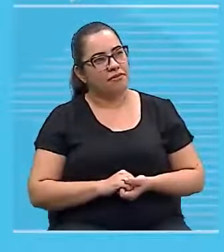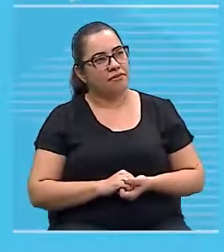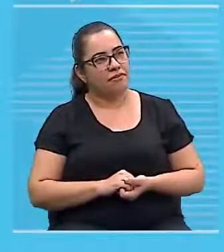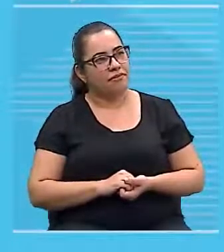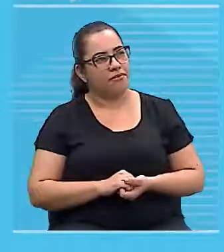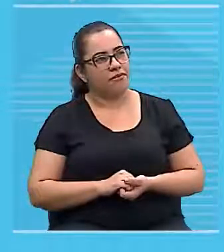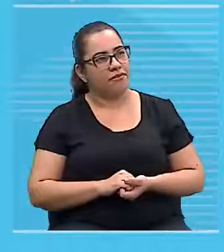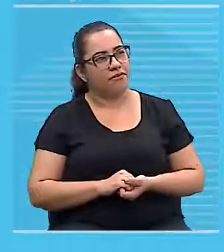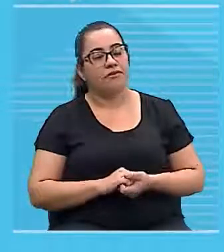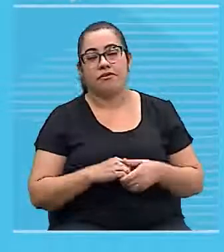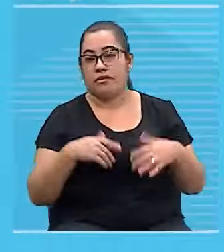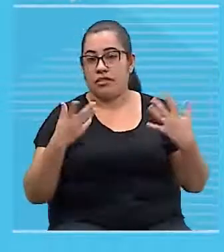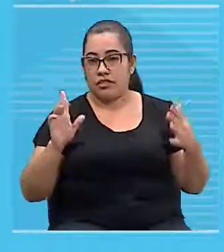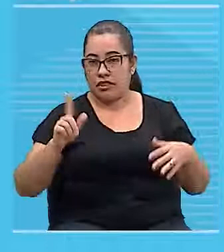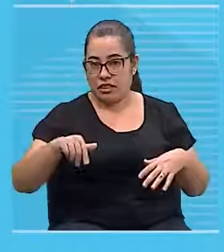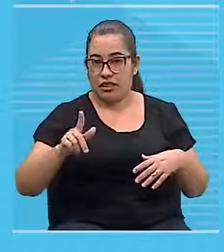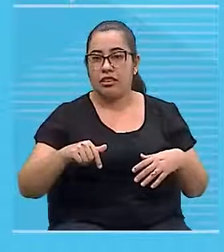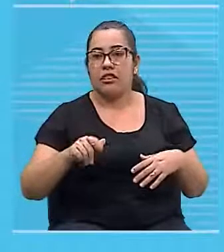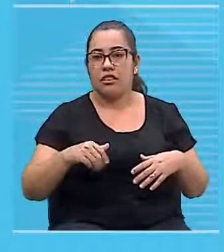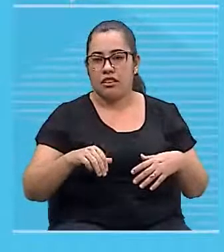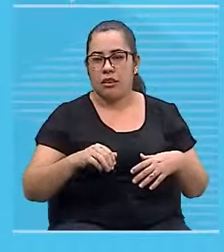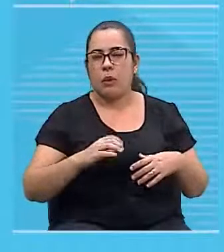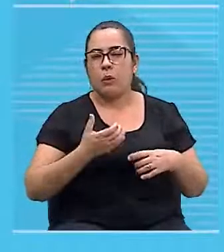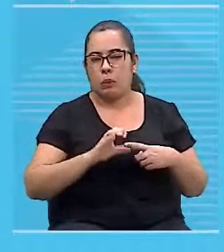da corrente elétrica